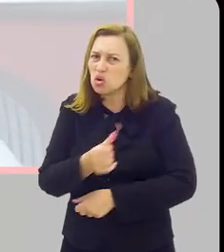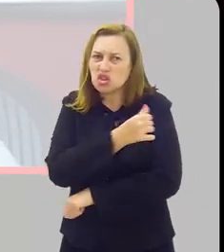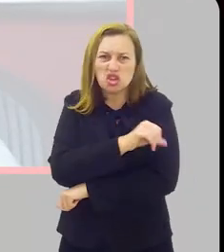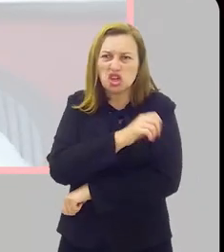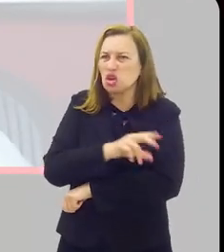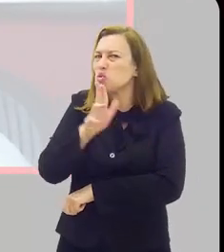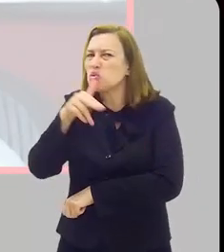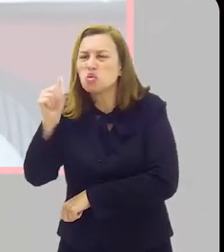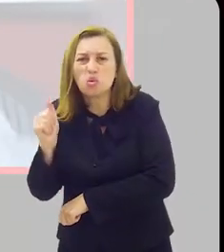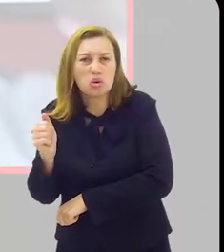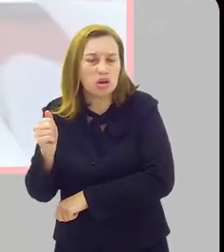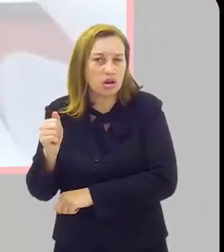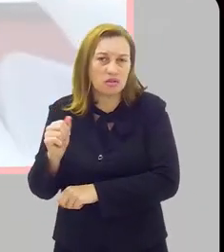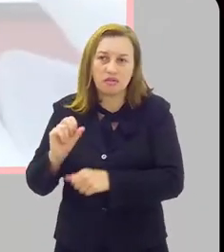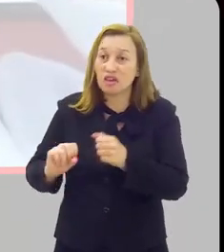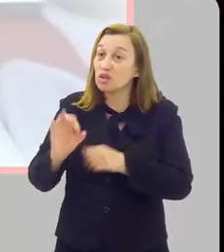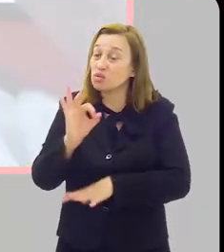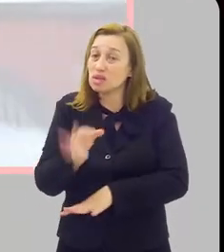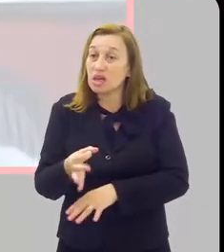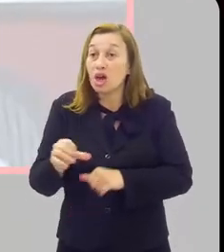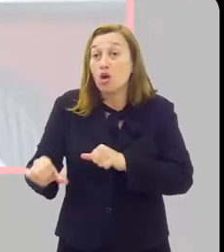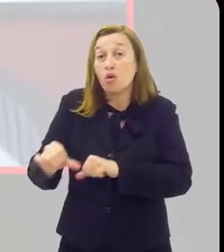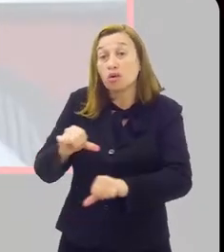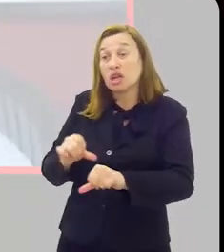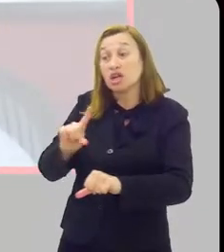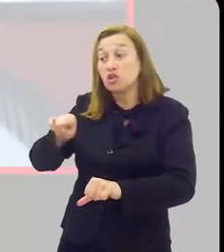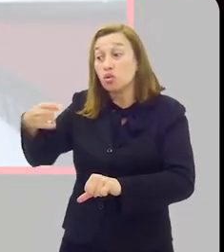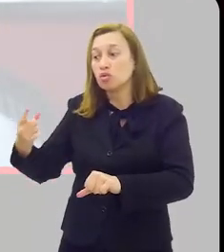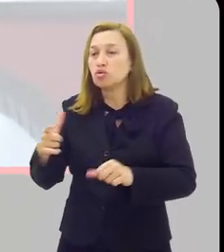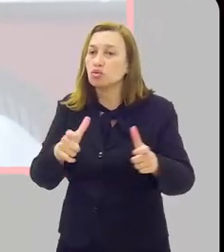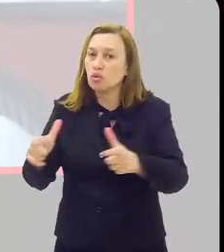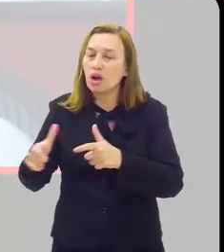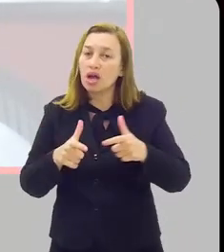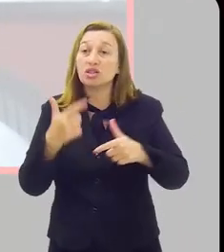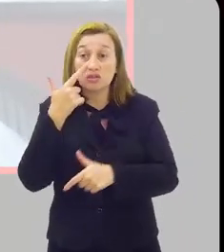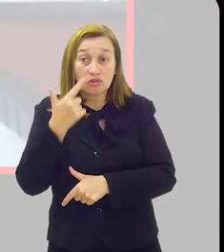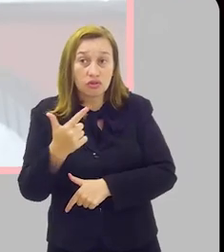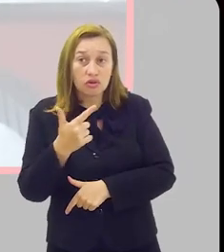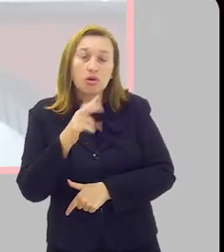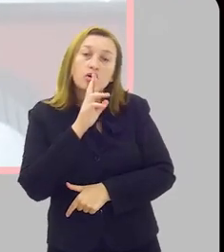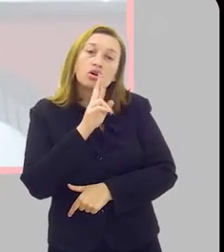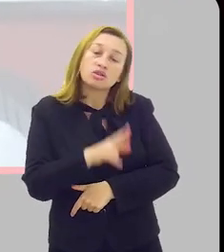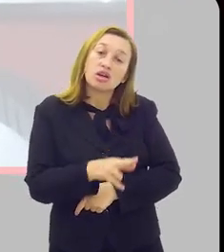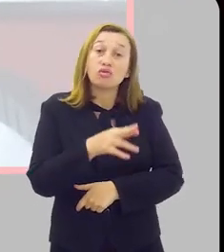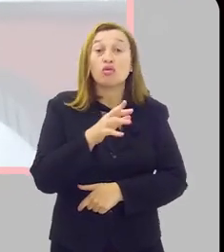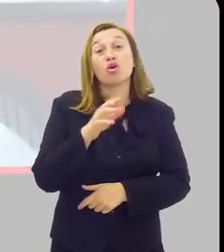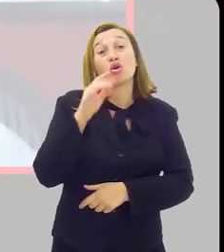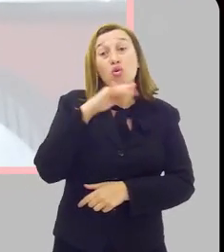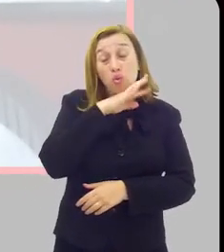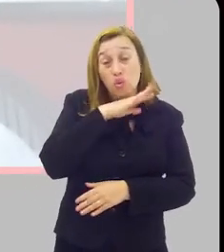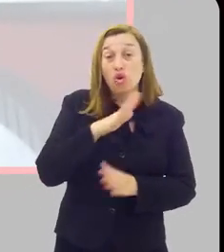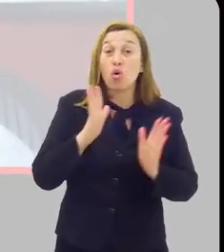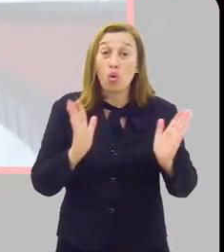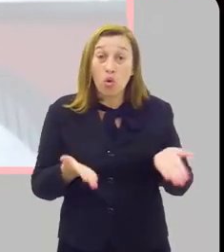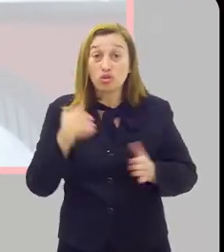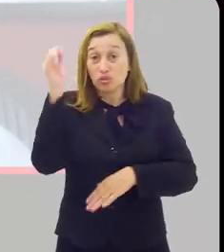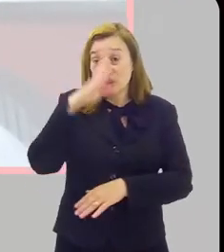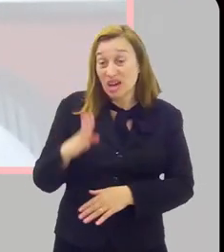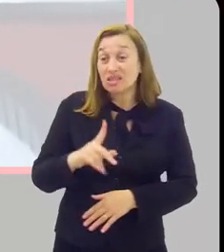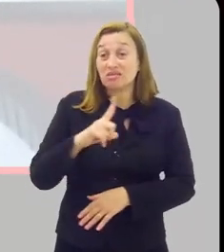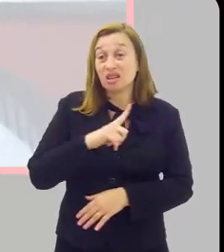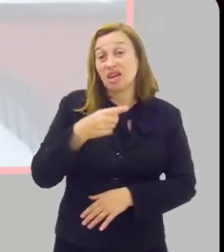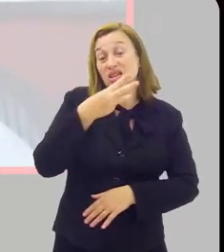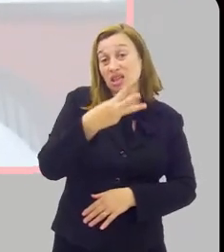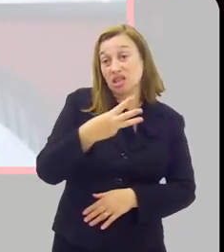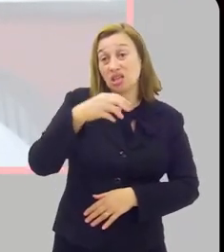nunca fez, nunca levou a sério, ao contrário de outros locais. Então, nós vimos que o resultado foi catastrófico. Então, hoje, o Brasil